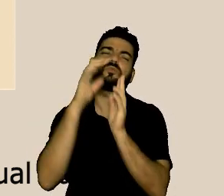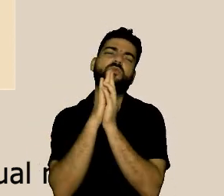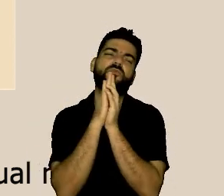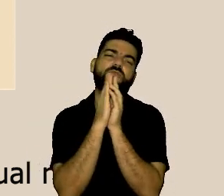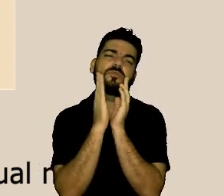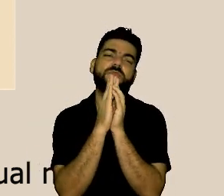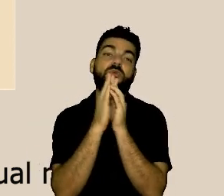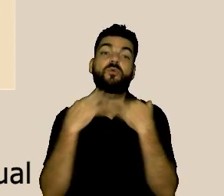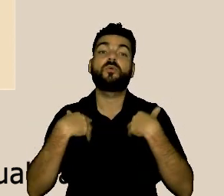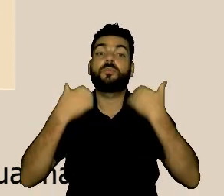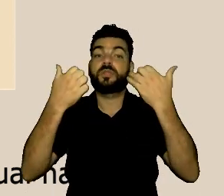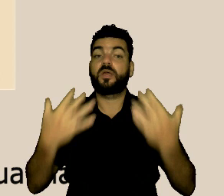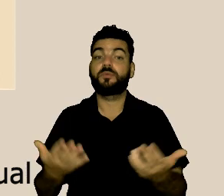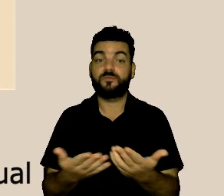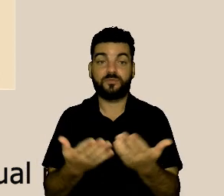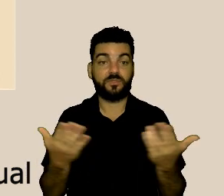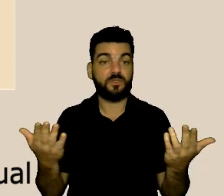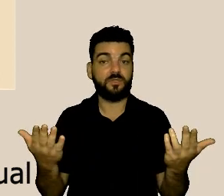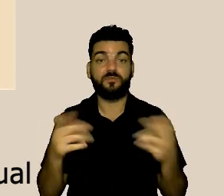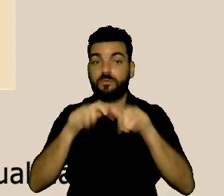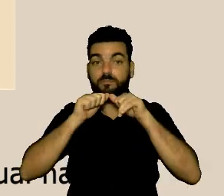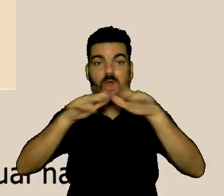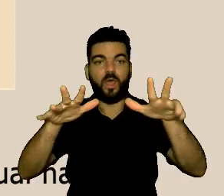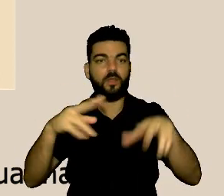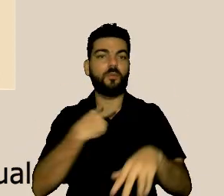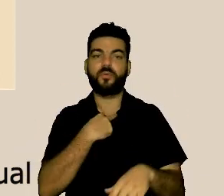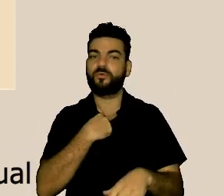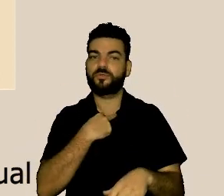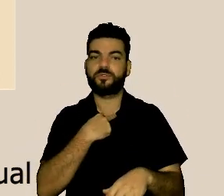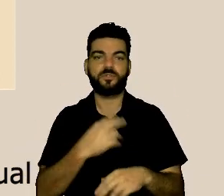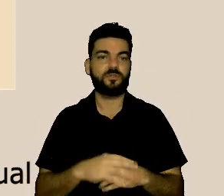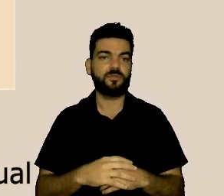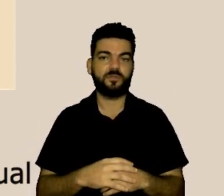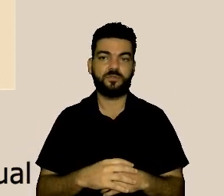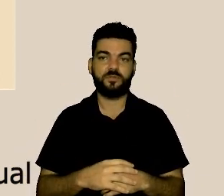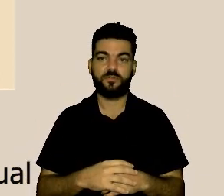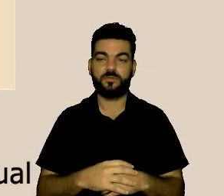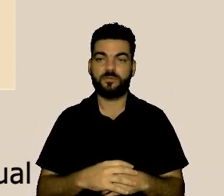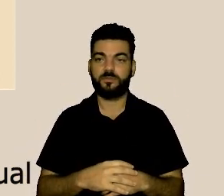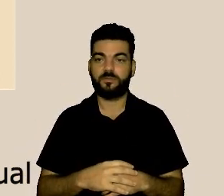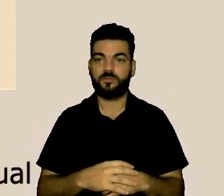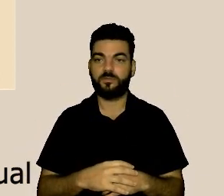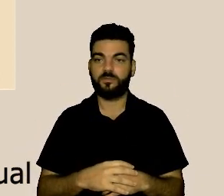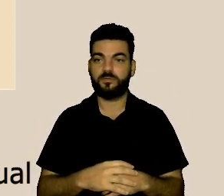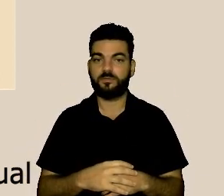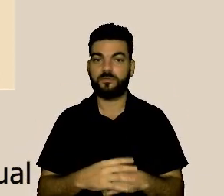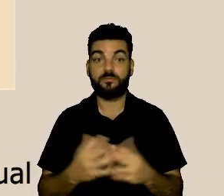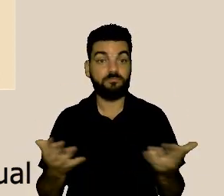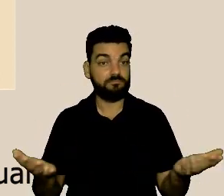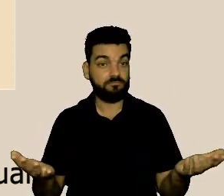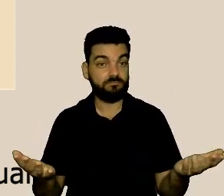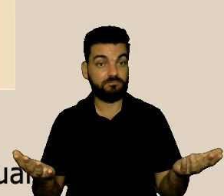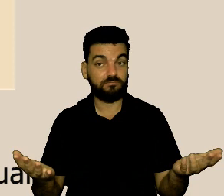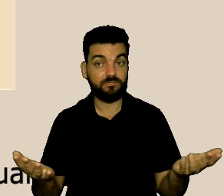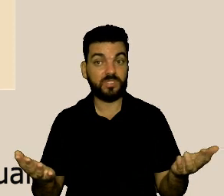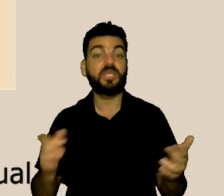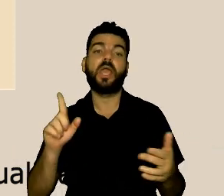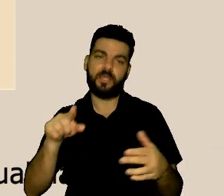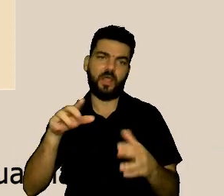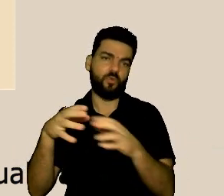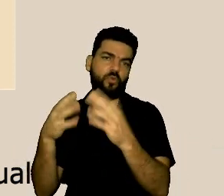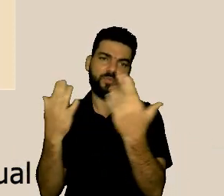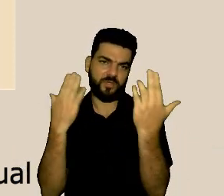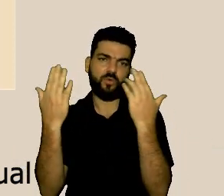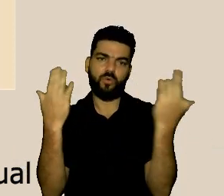que eu vou falar aqui não pode sair daqui. E como nós somos psicólogas, a